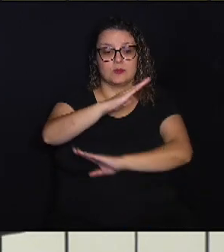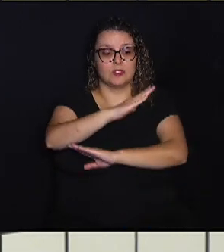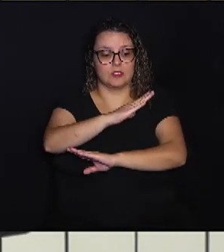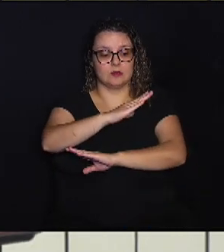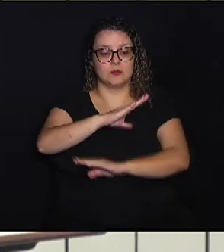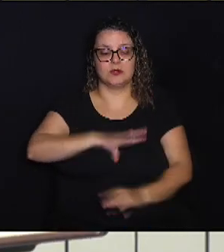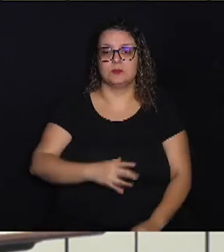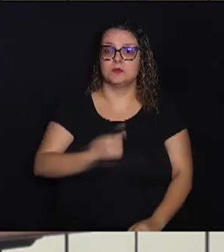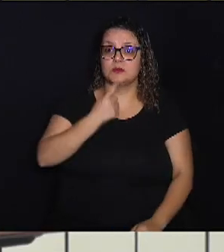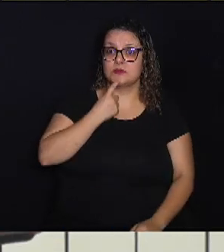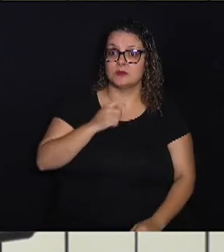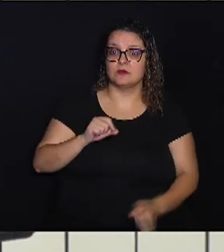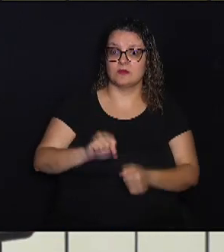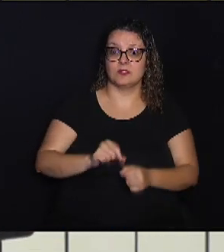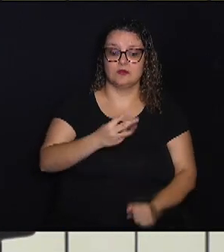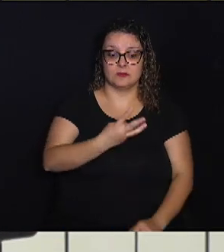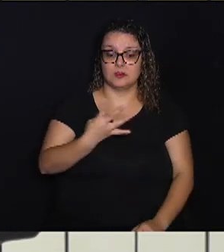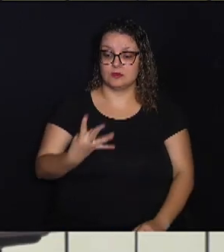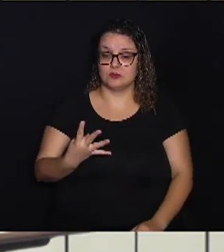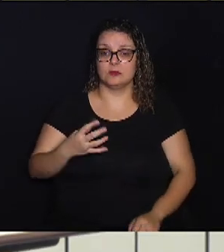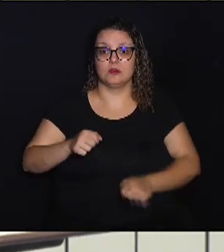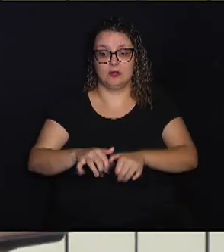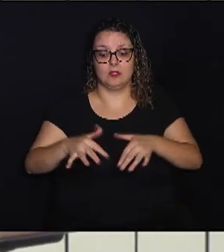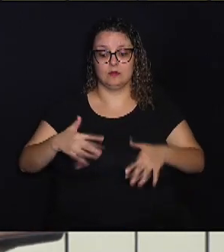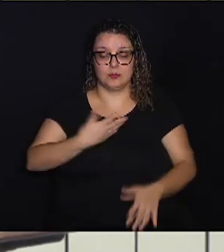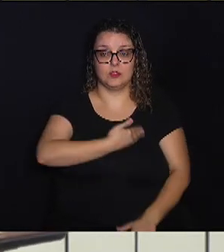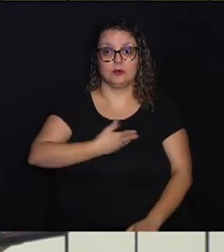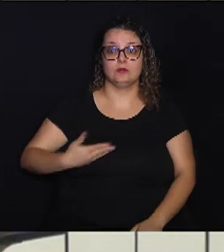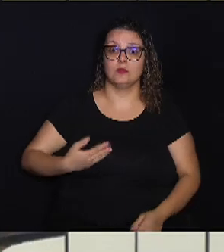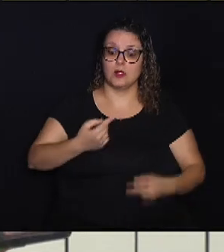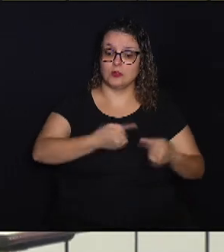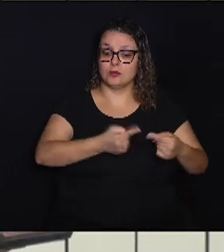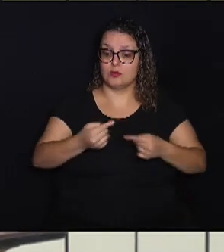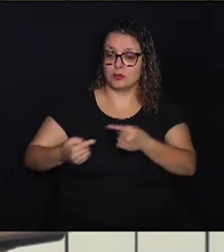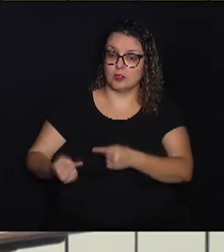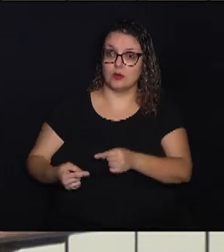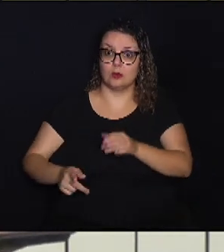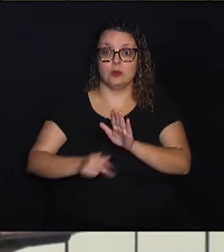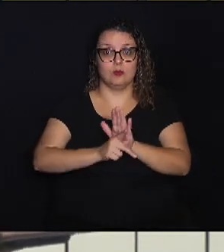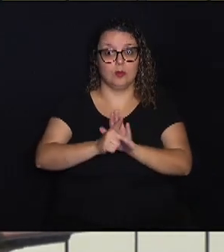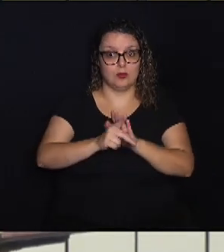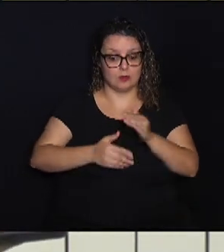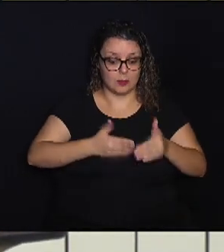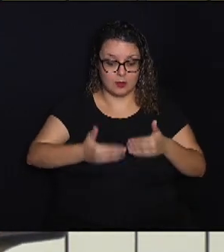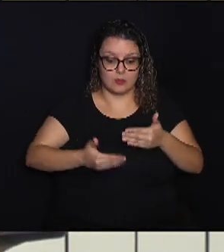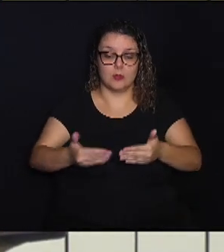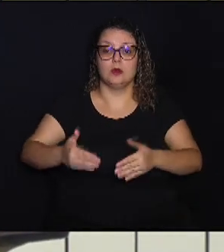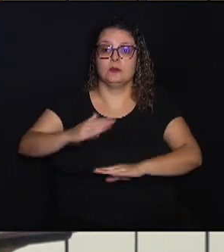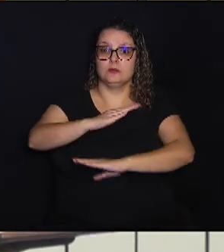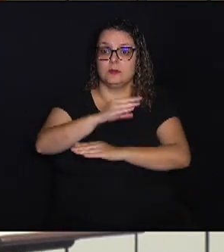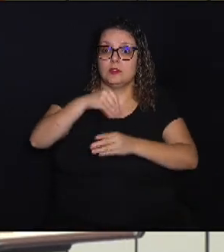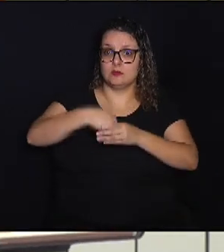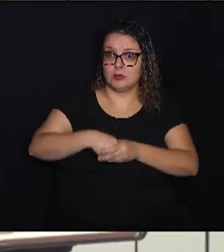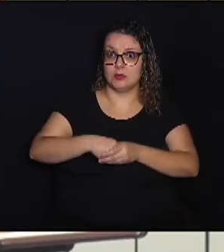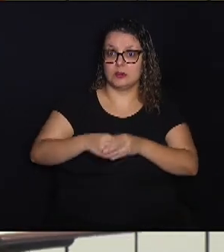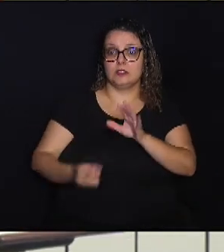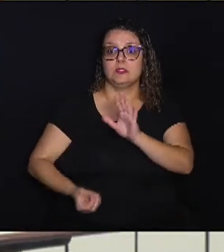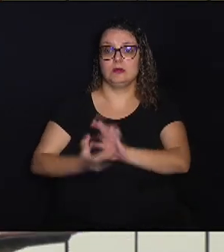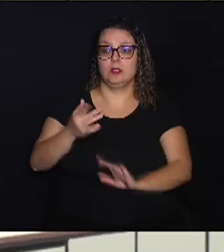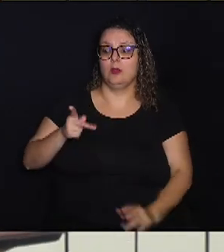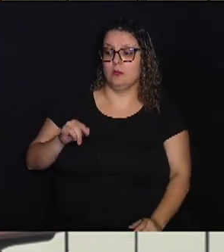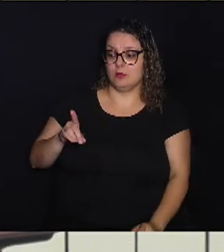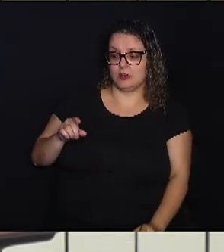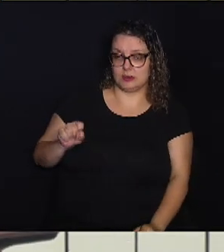realizou a 34ª audiência pública para discutir o projeto que tramita na casa, que trata da criação do PIDES,